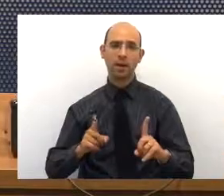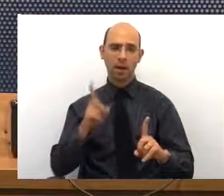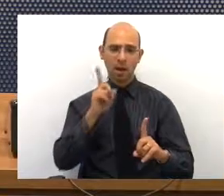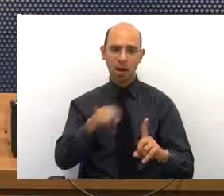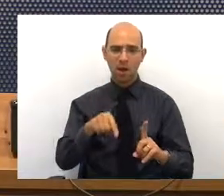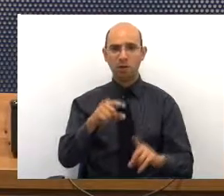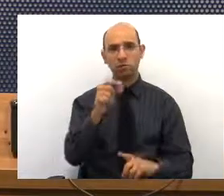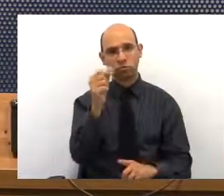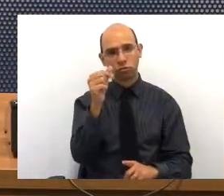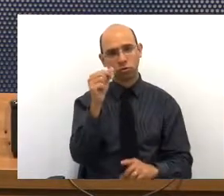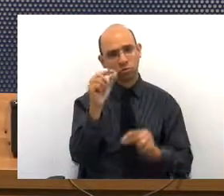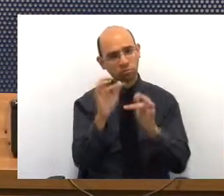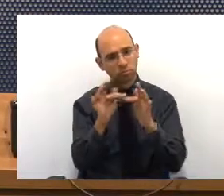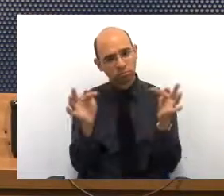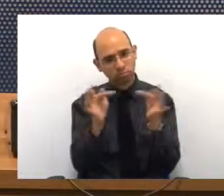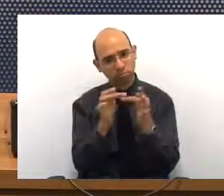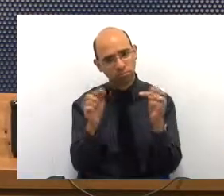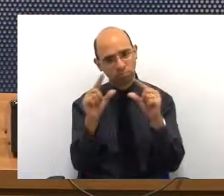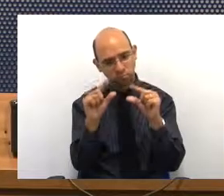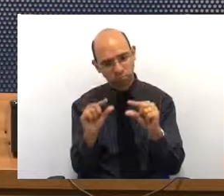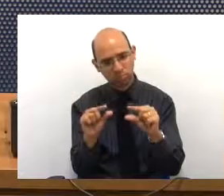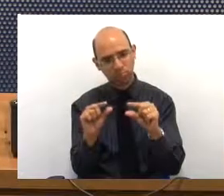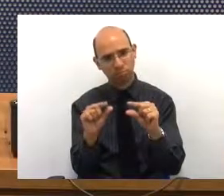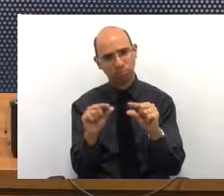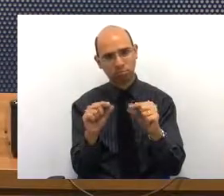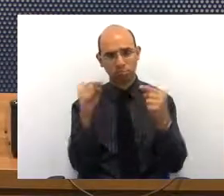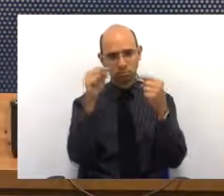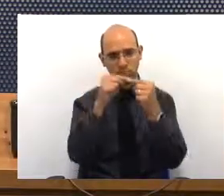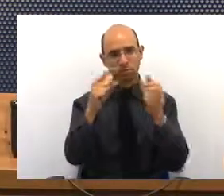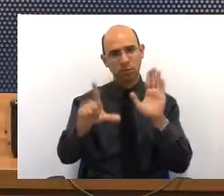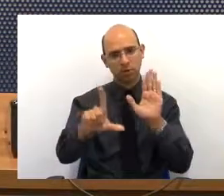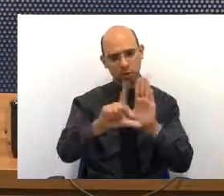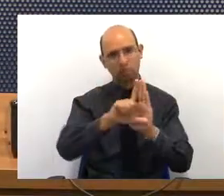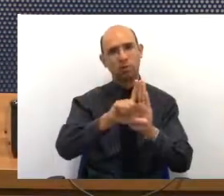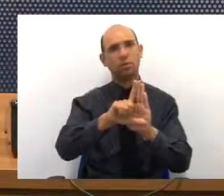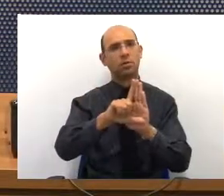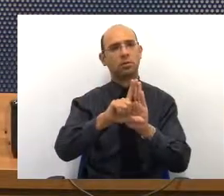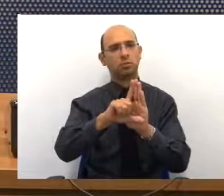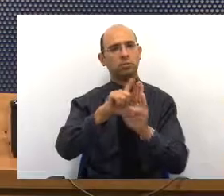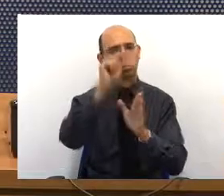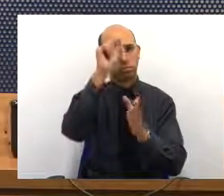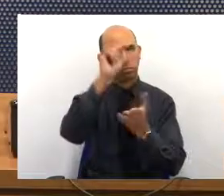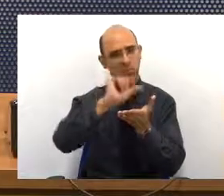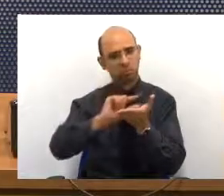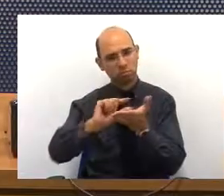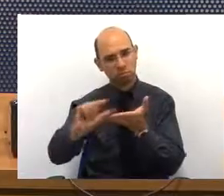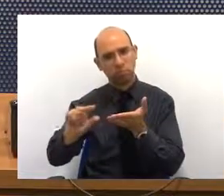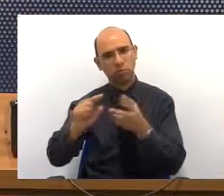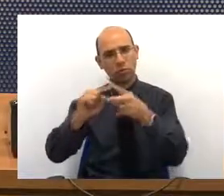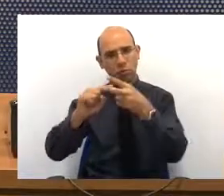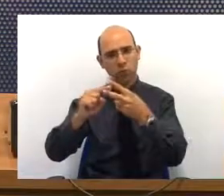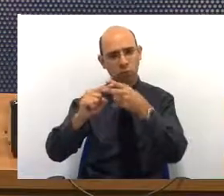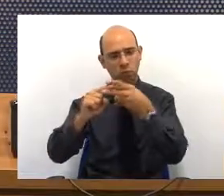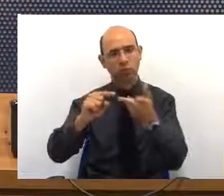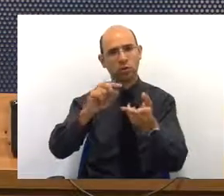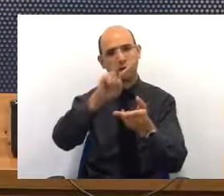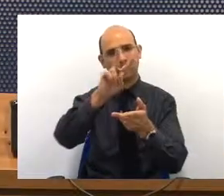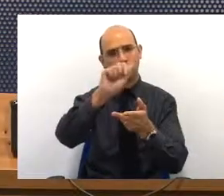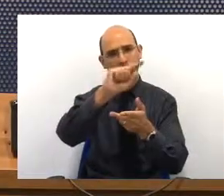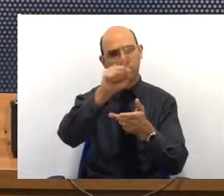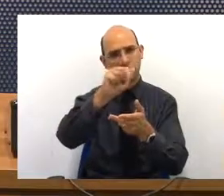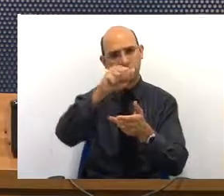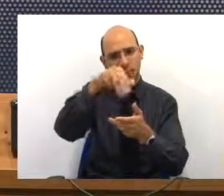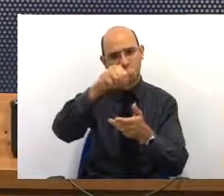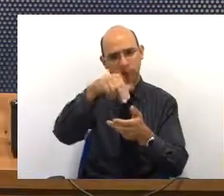pequenos, até por uma questão de lei. É recurso para consertar um vazamento, uma telha